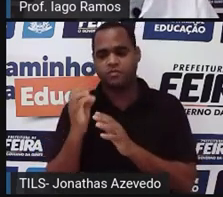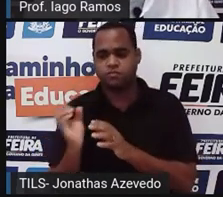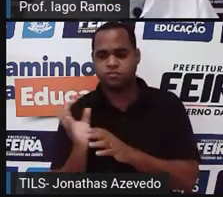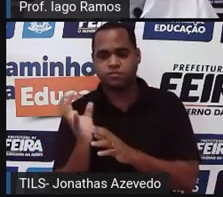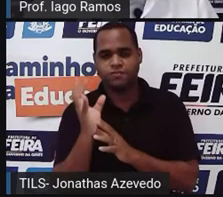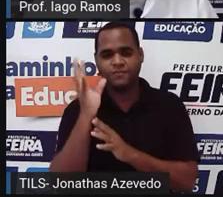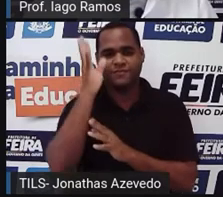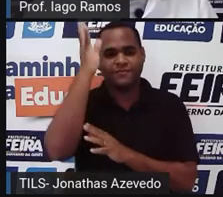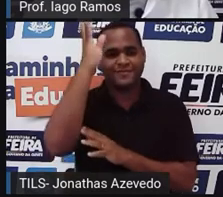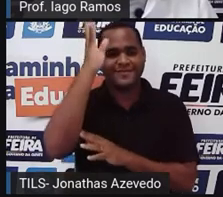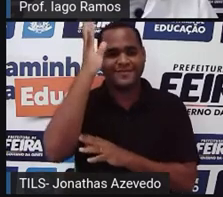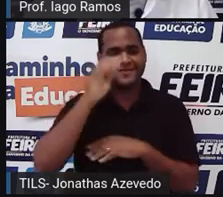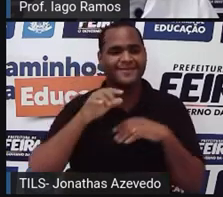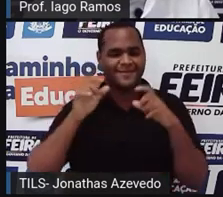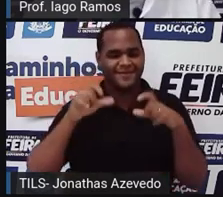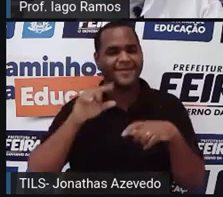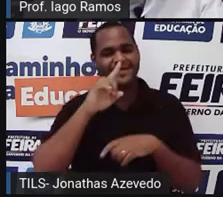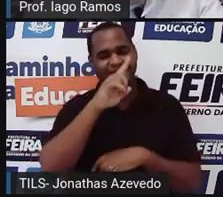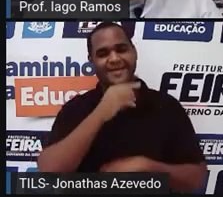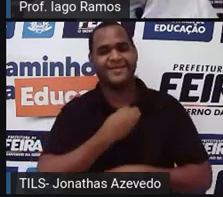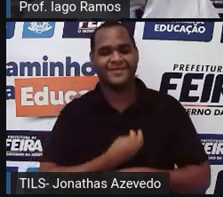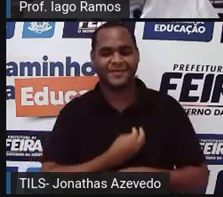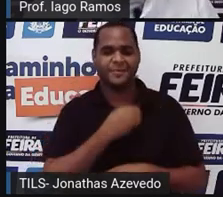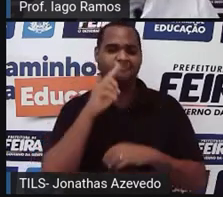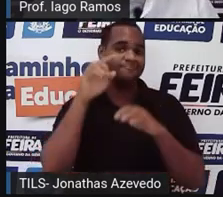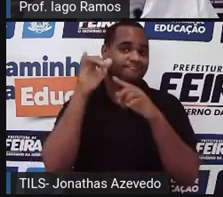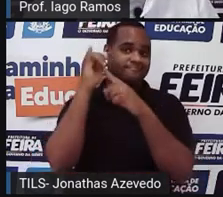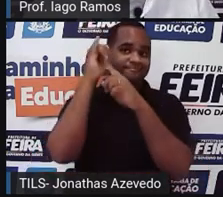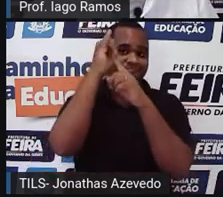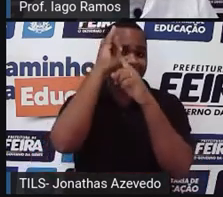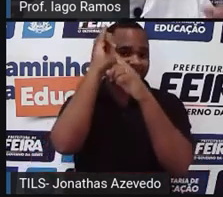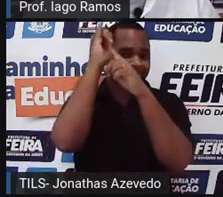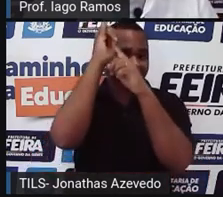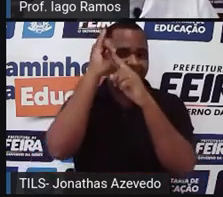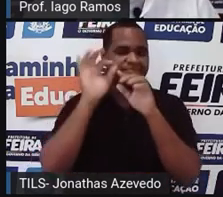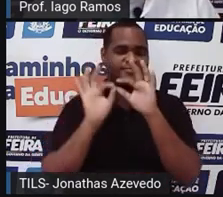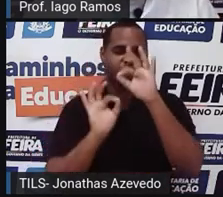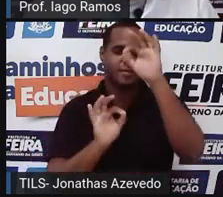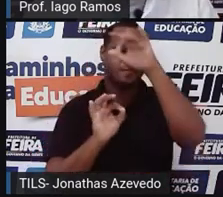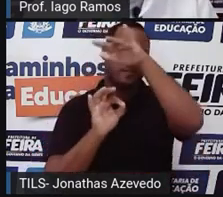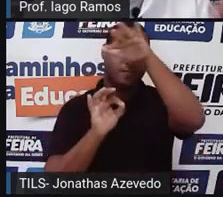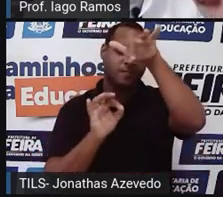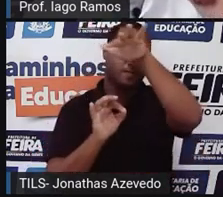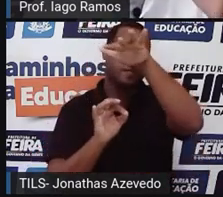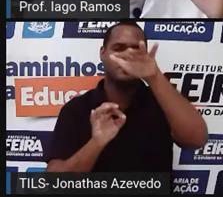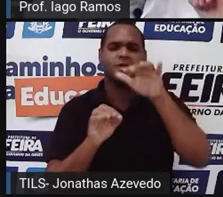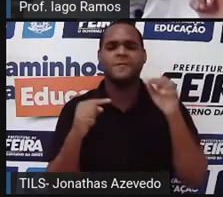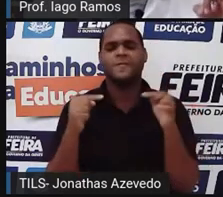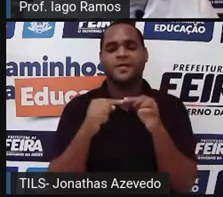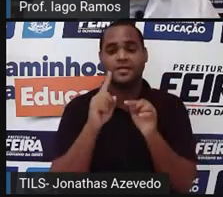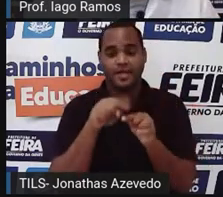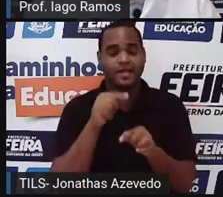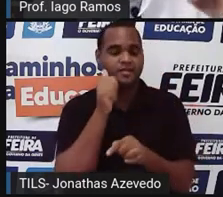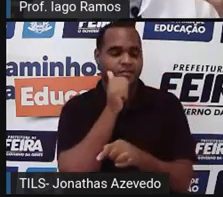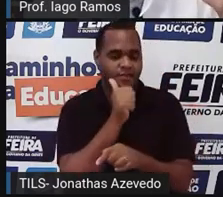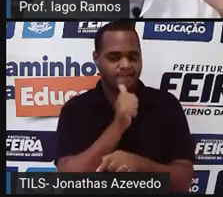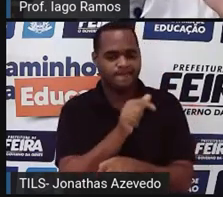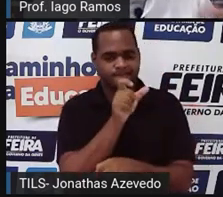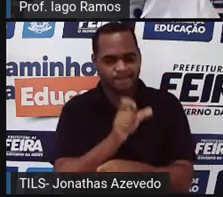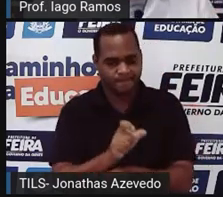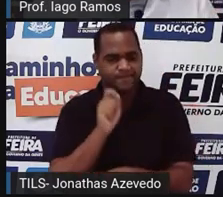lá para o espaço. Então, qual é o destaque aqui, qual é a inspiração? Uma mulher negra